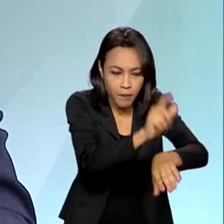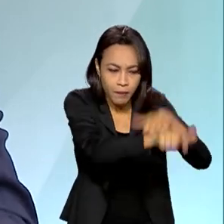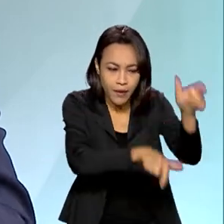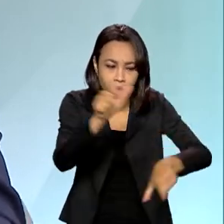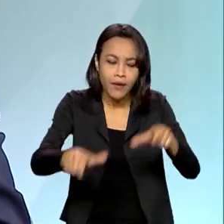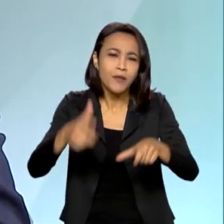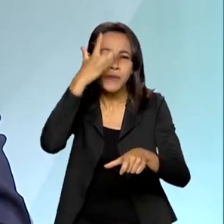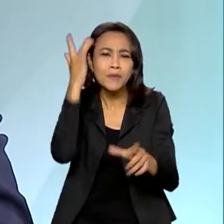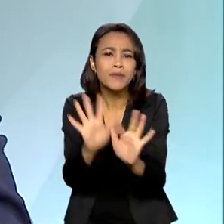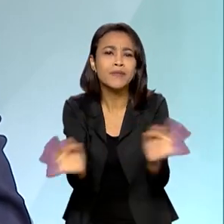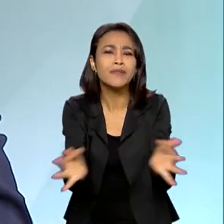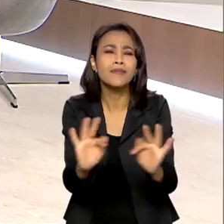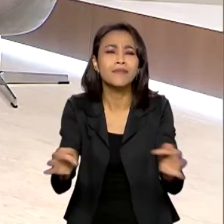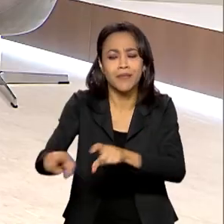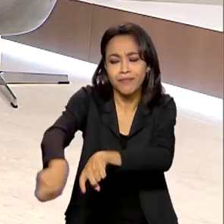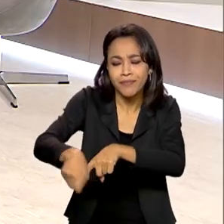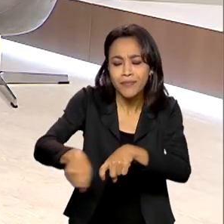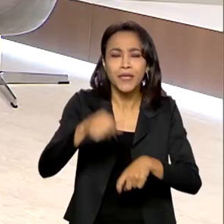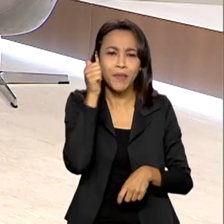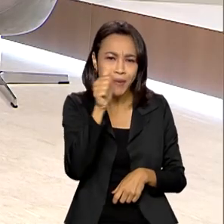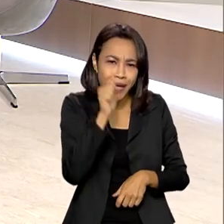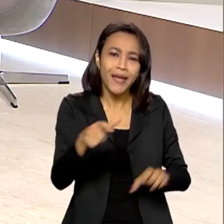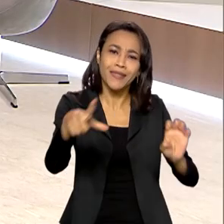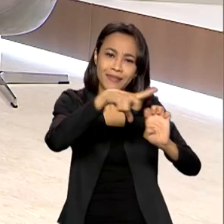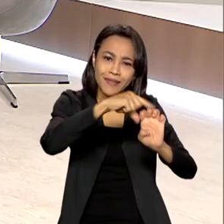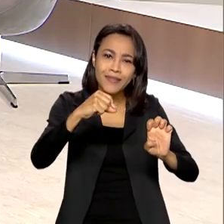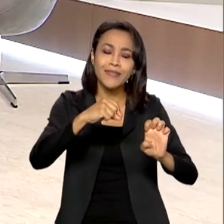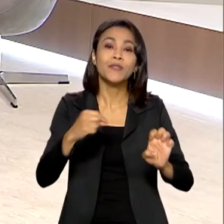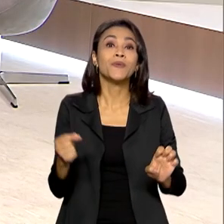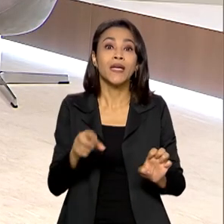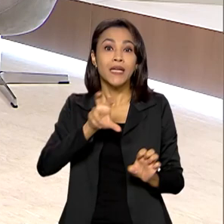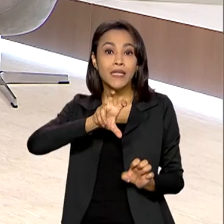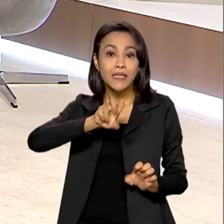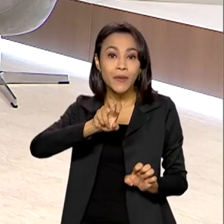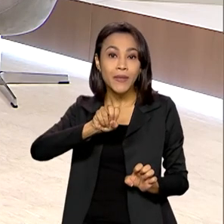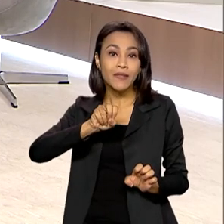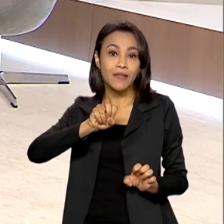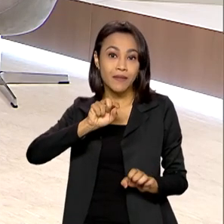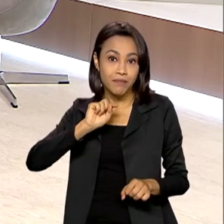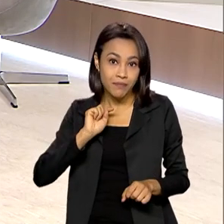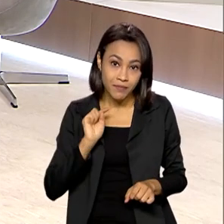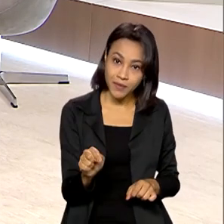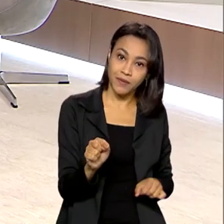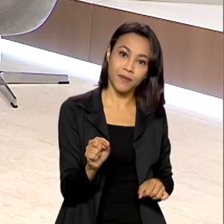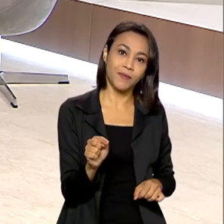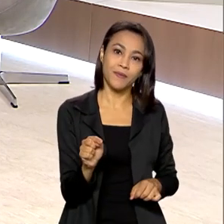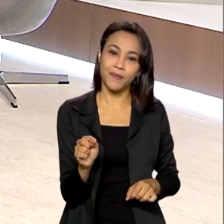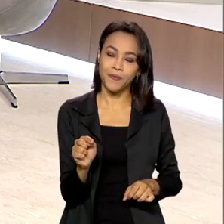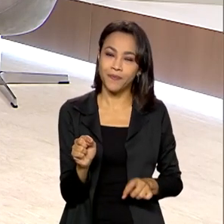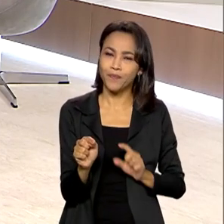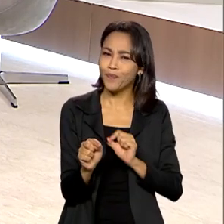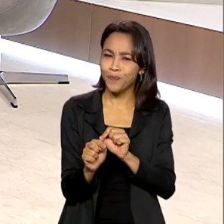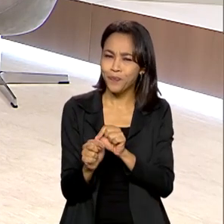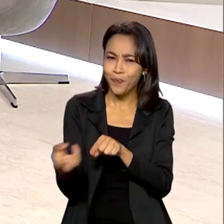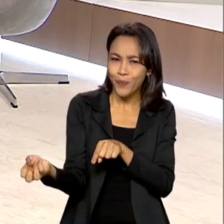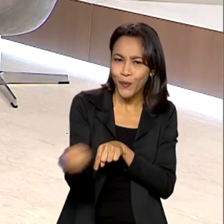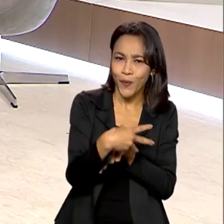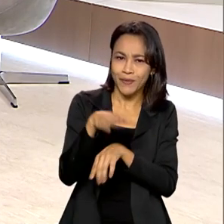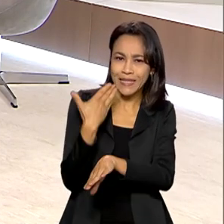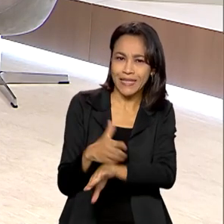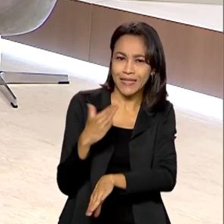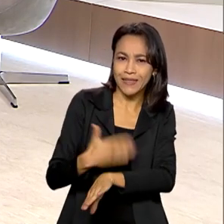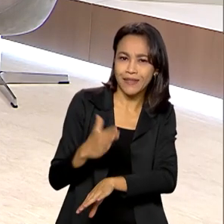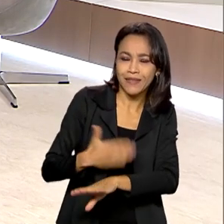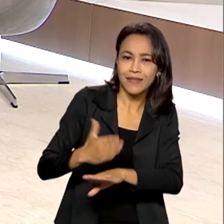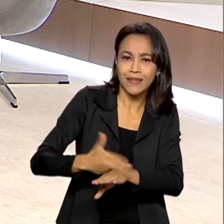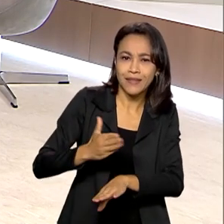empreendedoras, mulheres, em torno de 50 mil novos treinamentos que serão